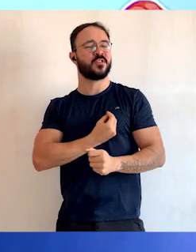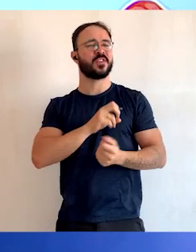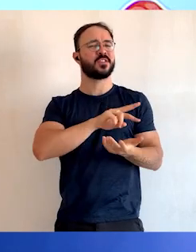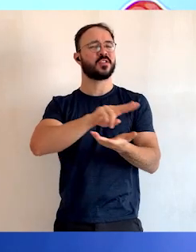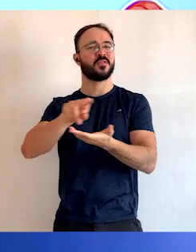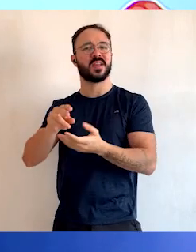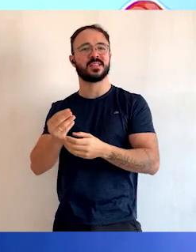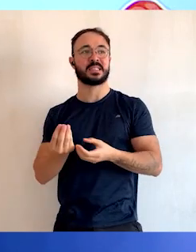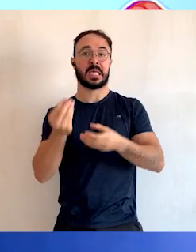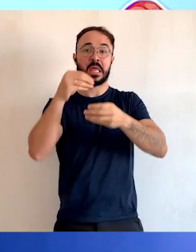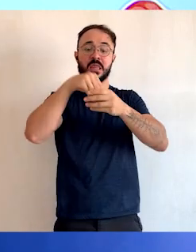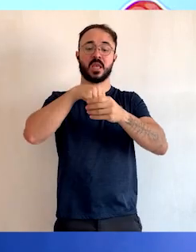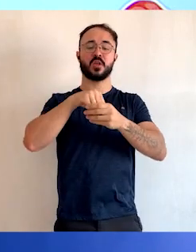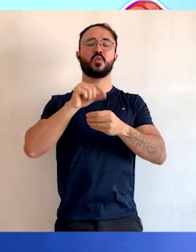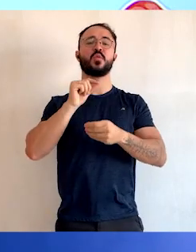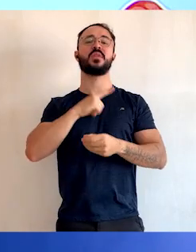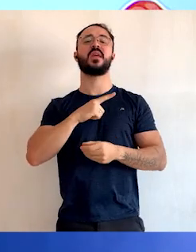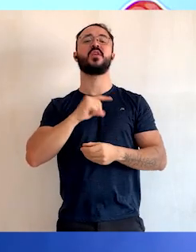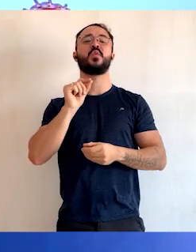células.